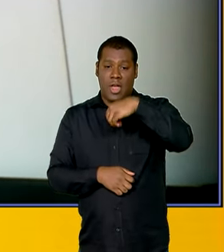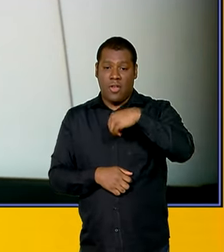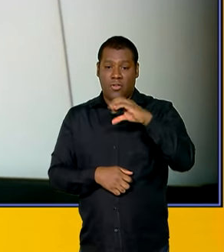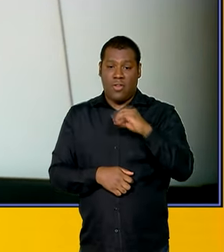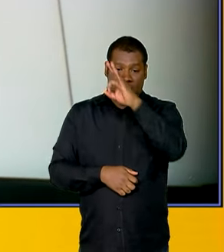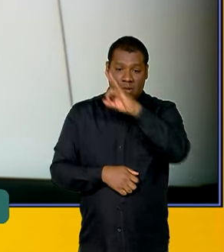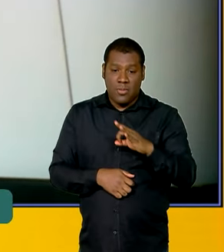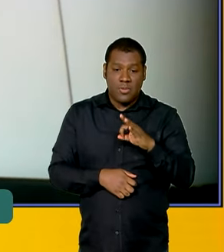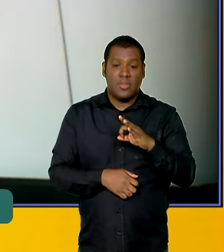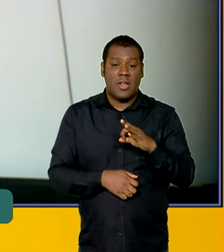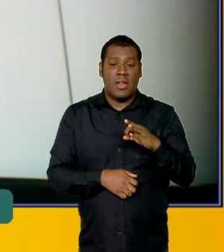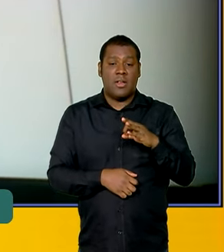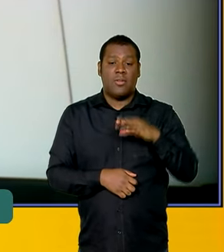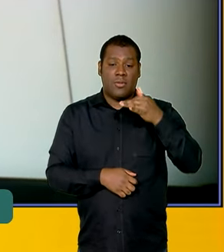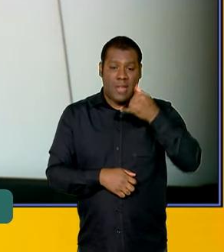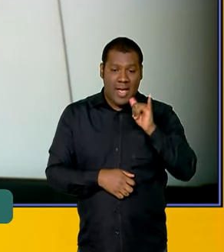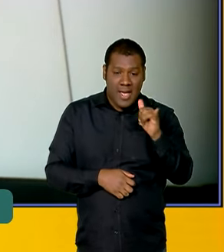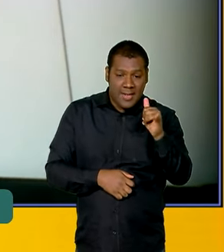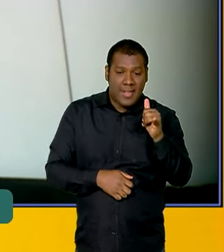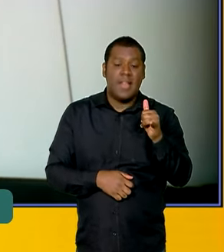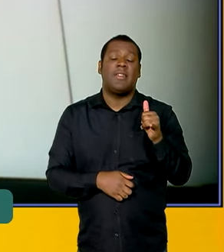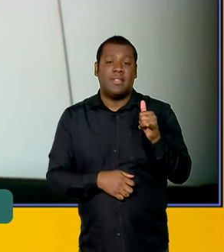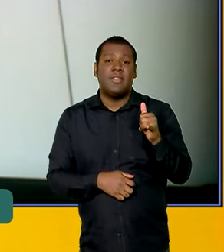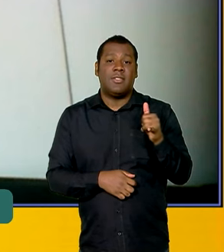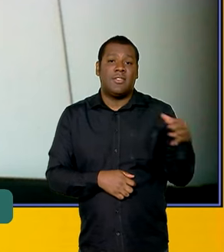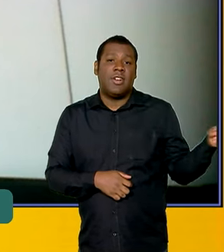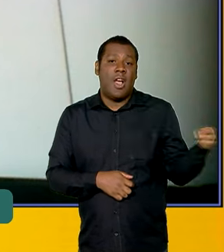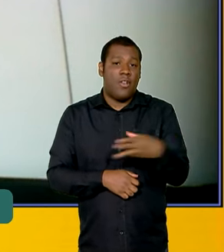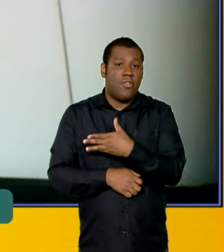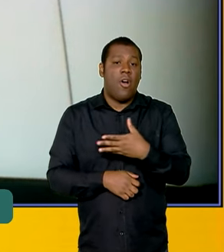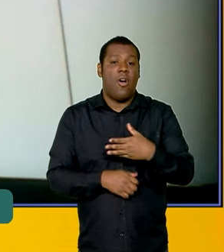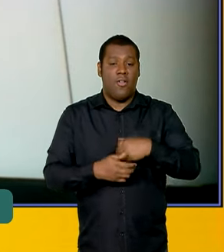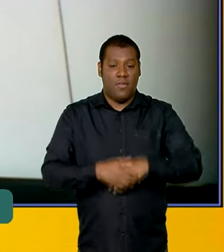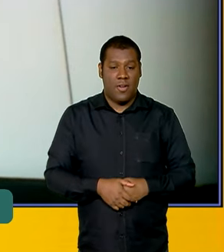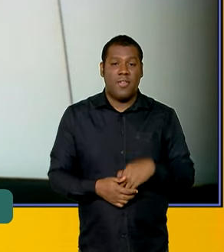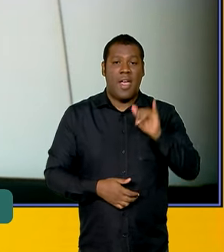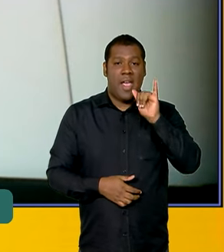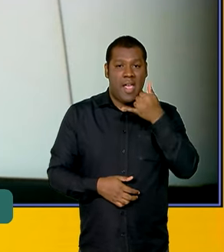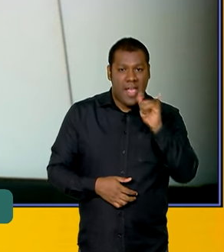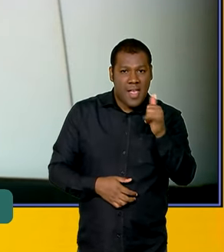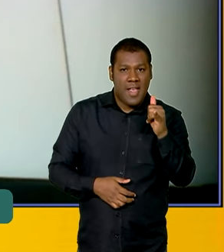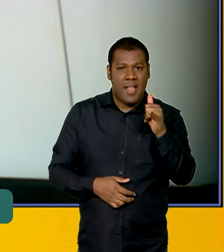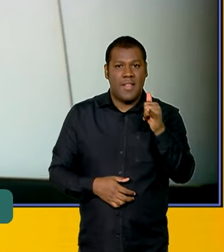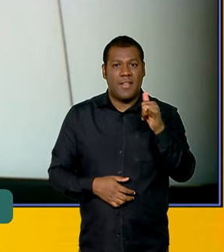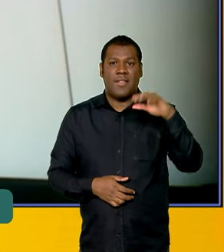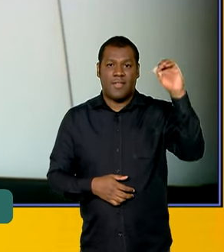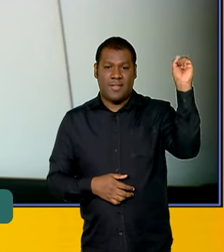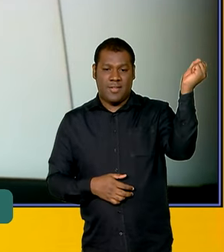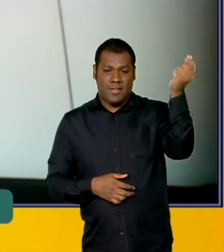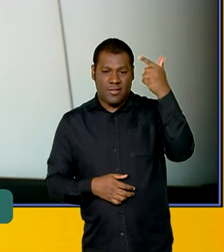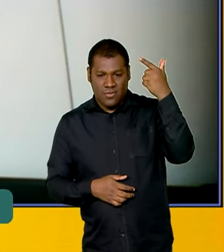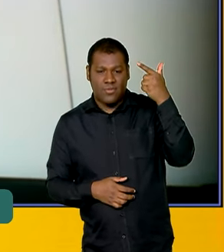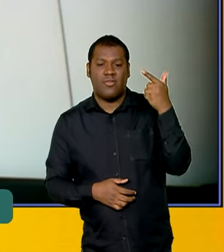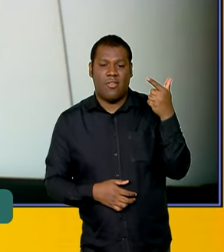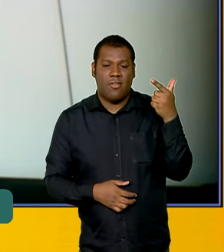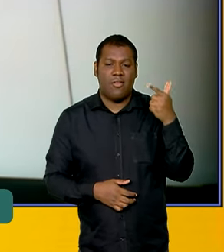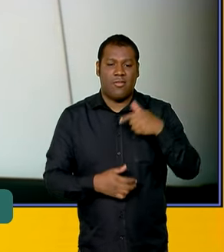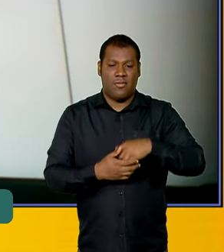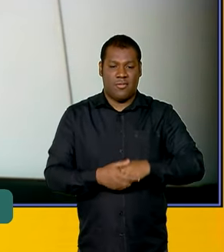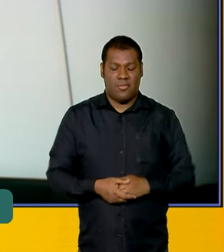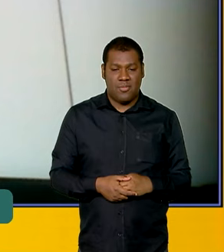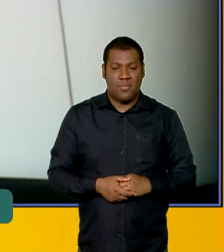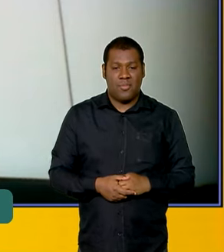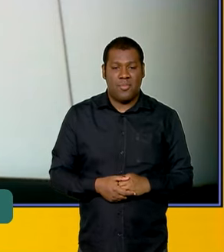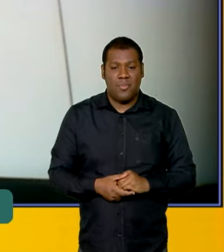elétrica de origem renovável, pelo crescimento especialmente das eólicas e das fotovoltaicas nos